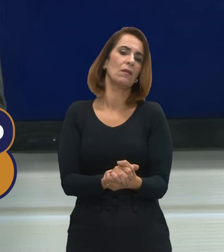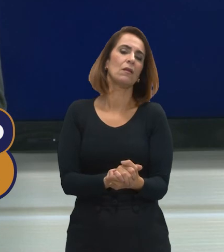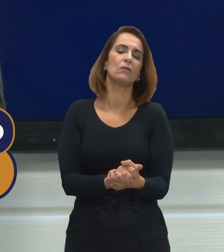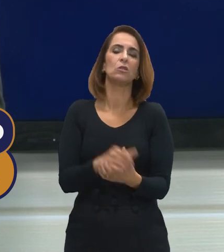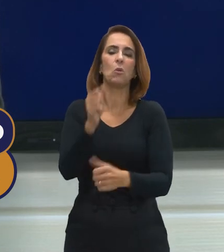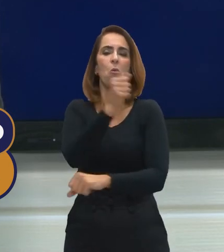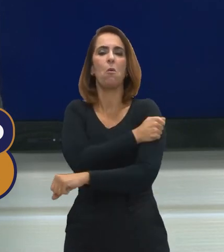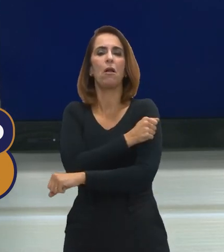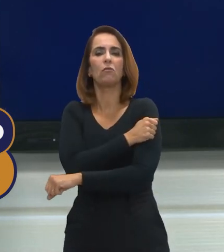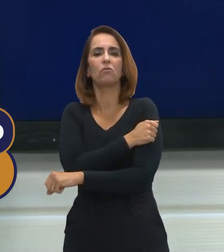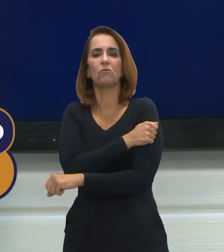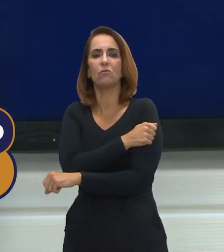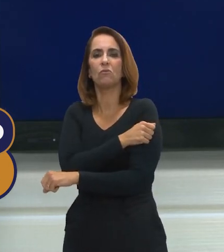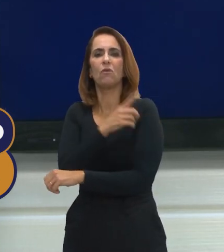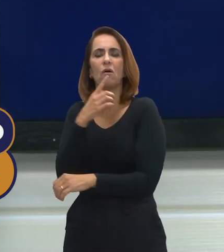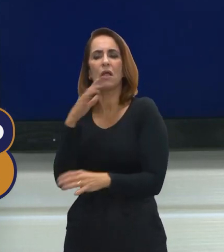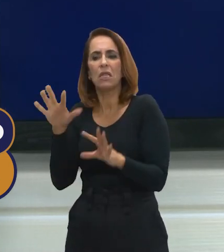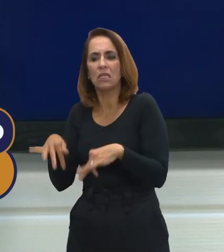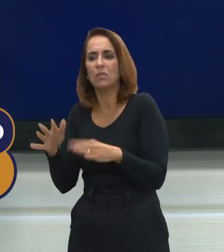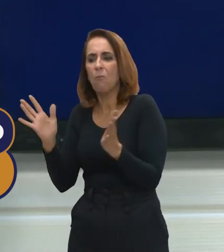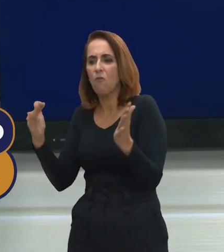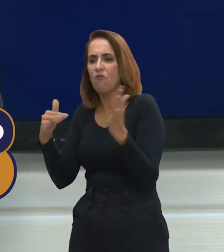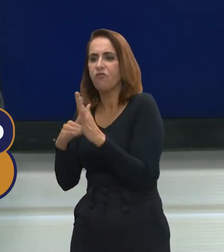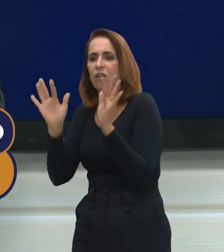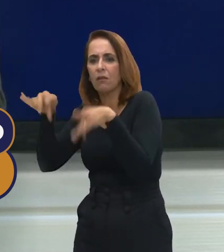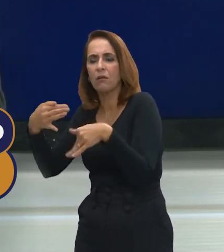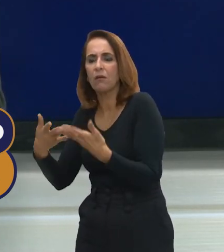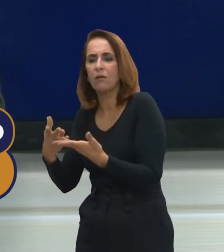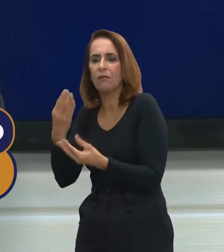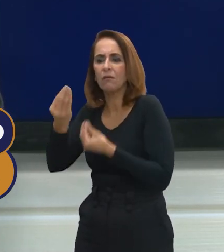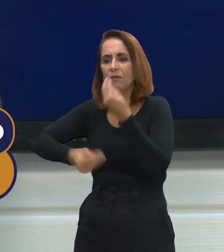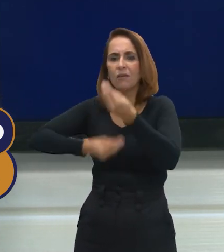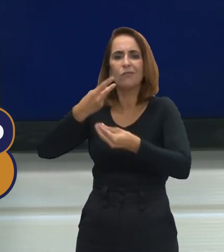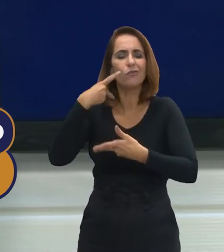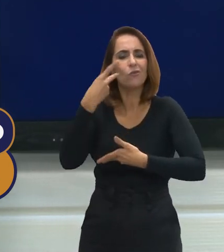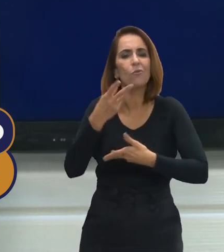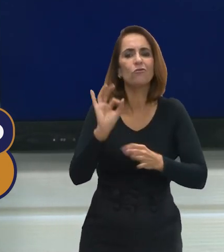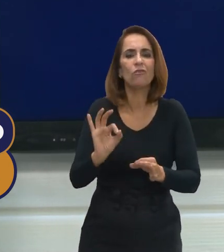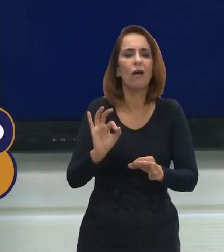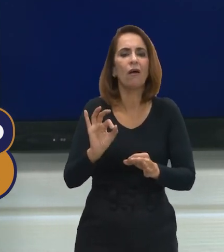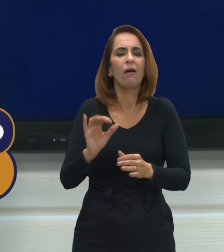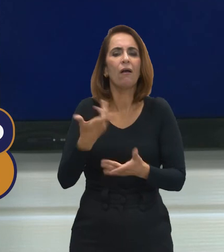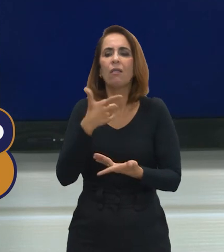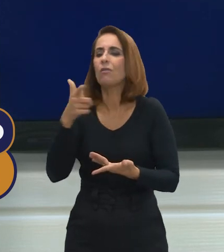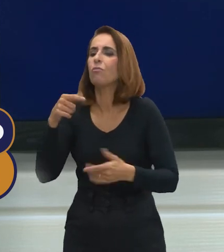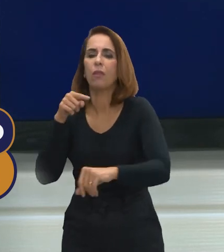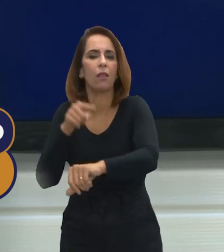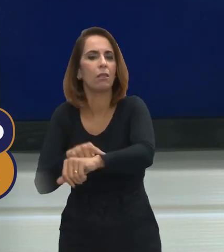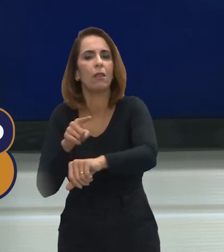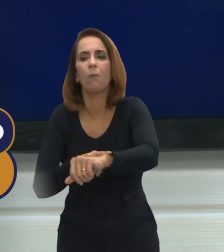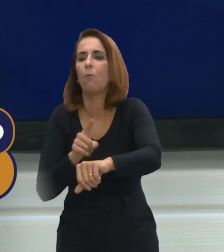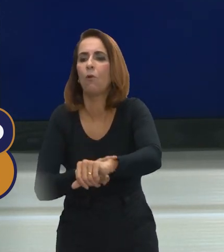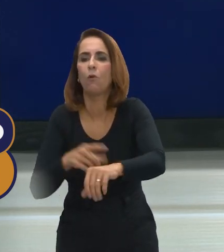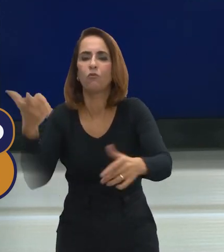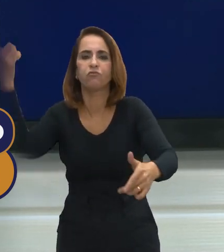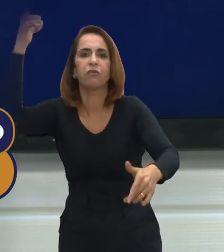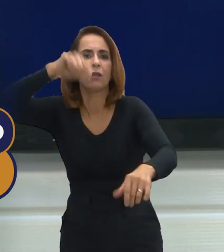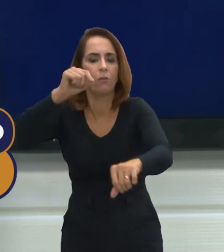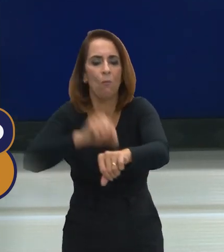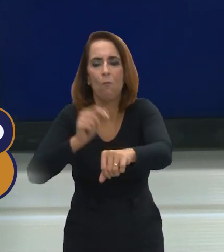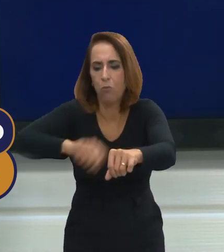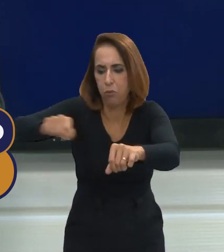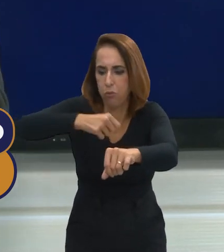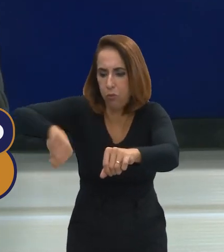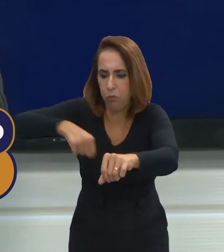o estudante ele deixa para a última hora e às vezes, como eu disse, já presenciei, não ter tempo, ele não ter conseguido